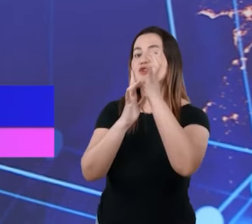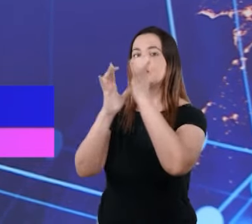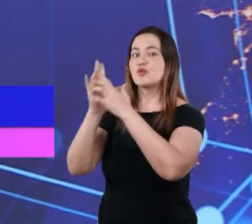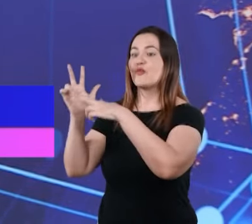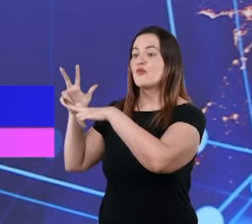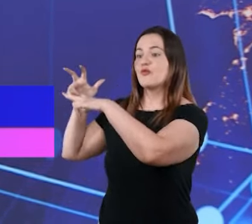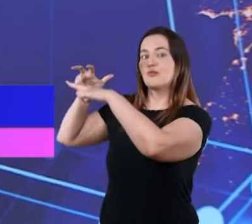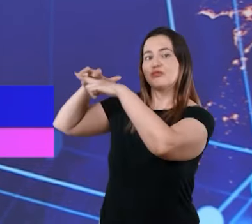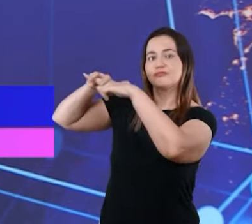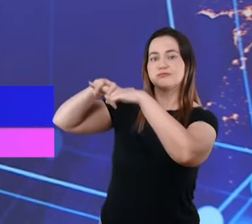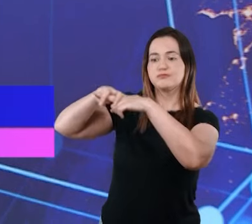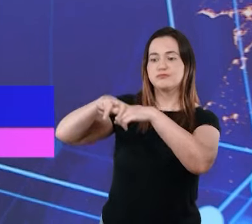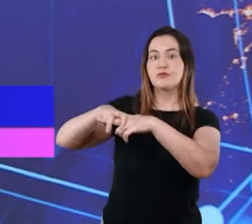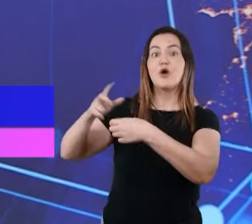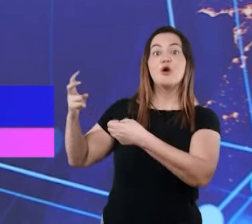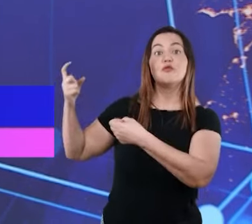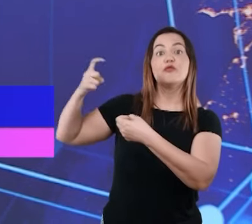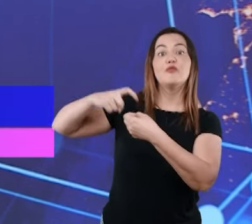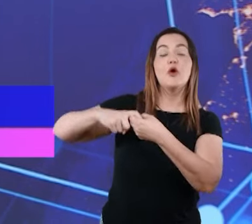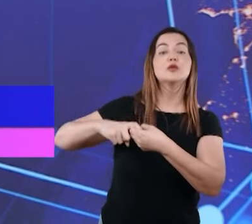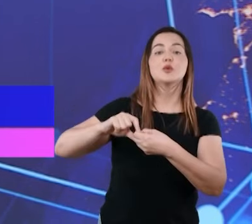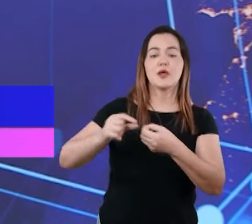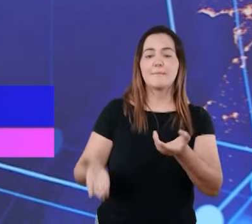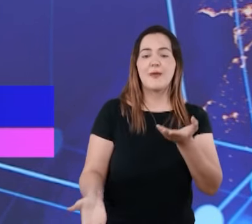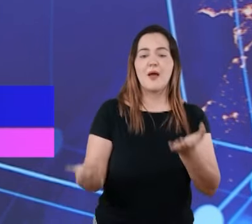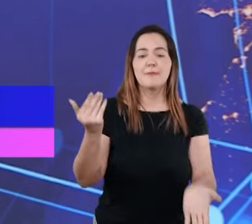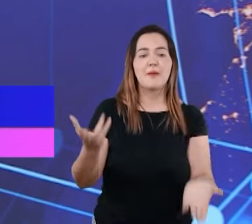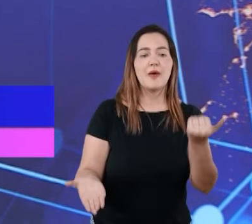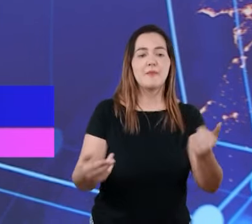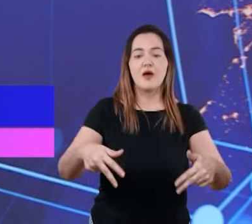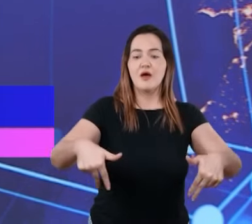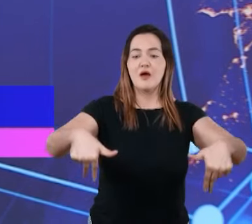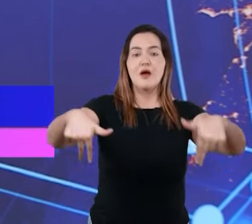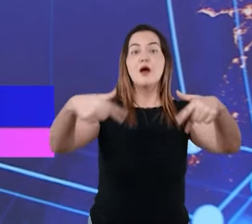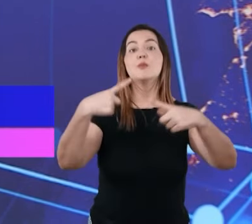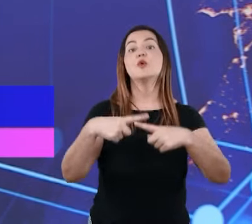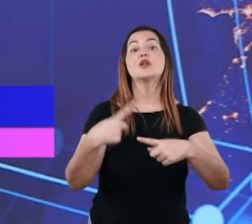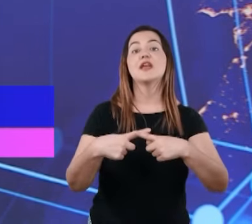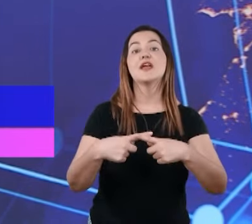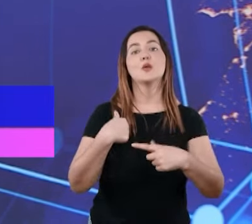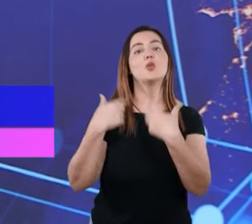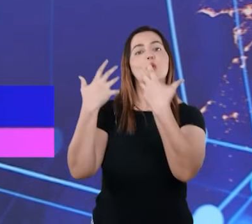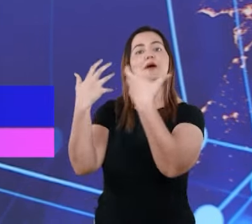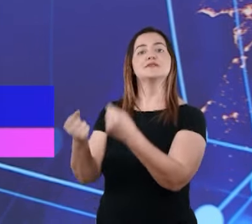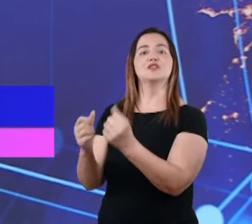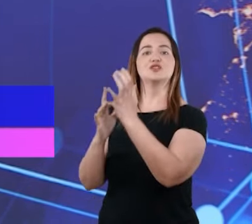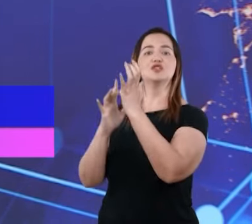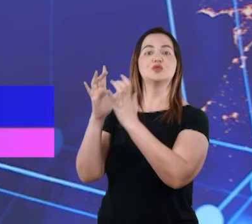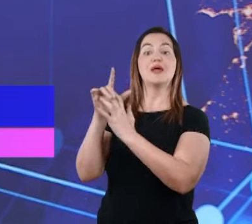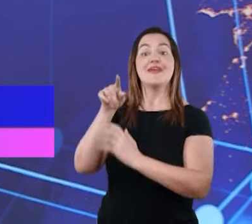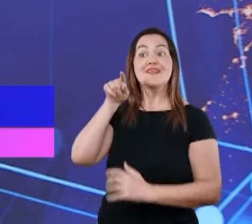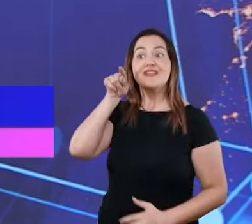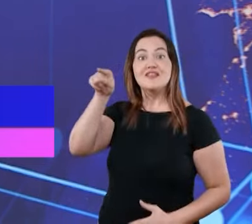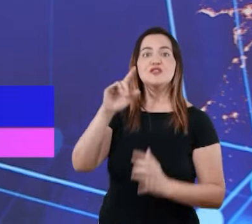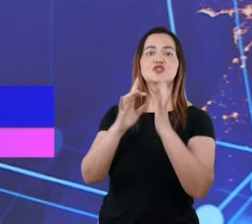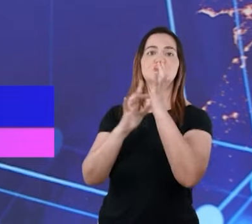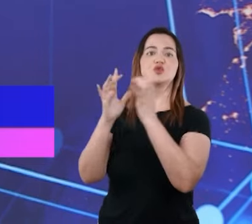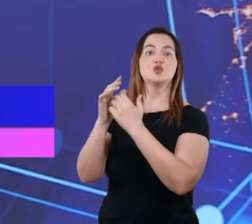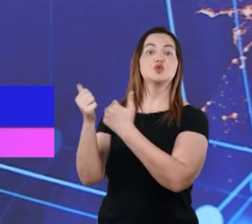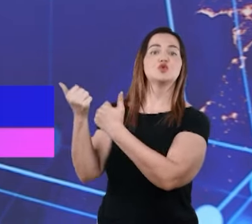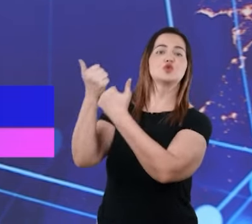em Jesus. Porque ele viveu uma vida sem pecados. E por ter vivido uma vida sem pecados, Jesus